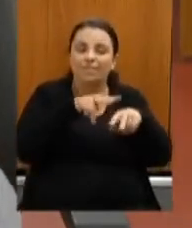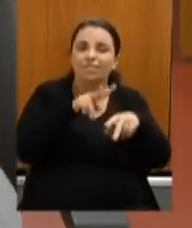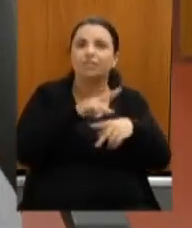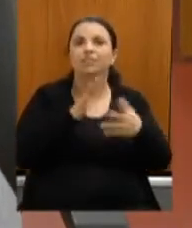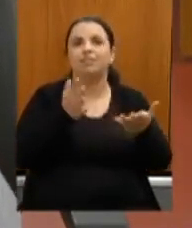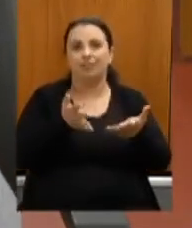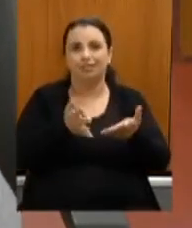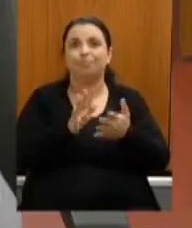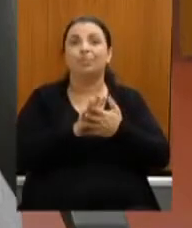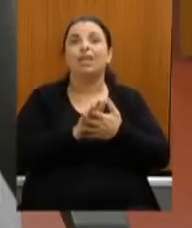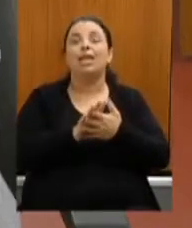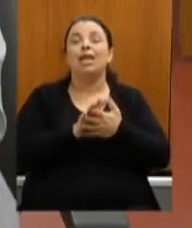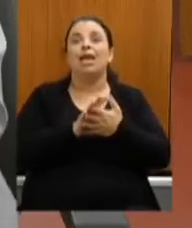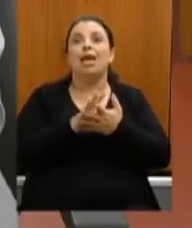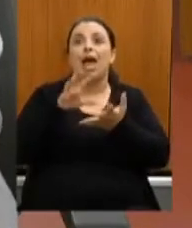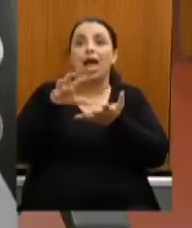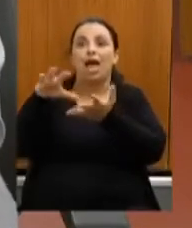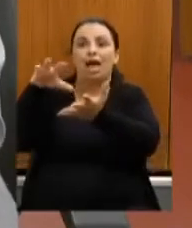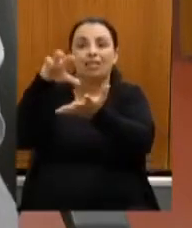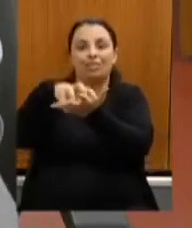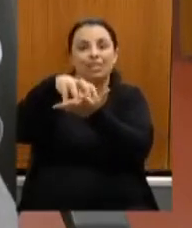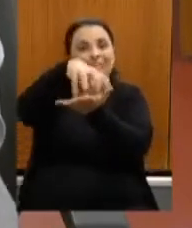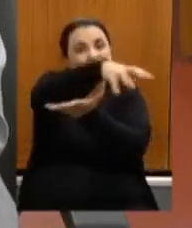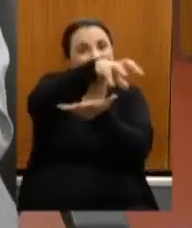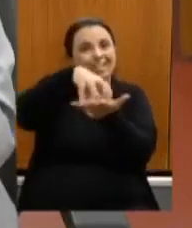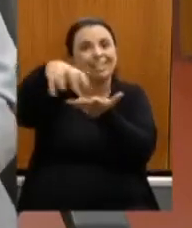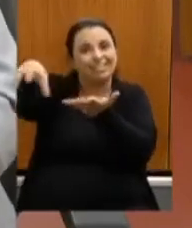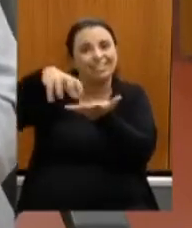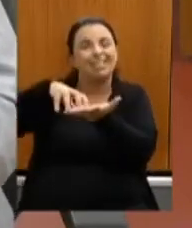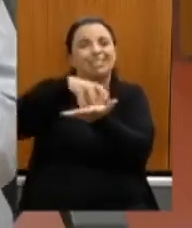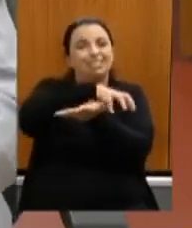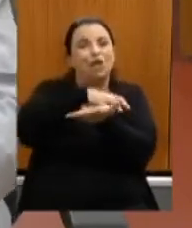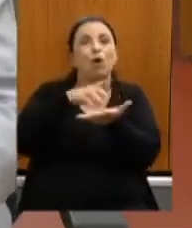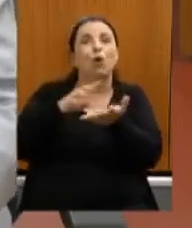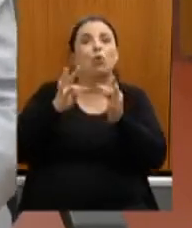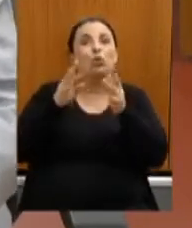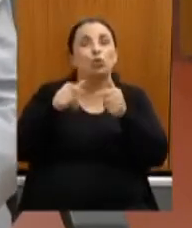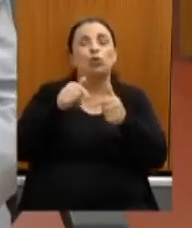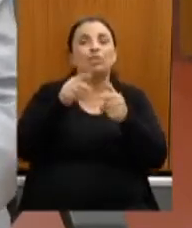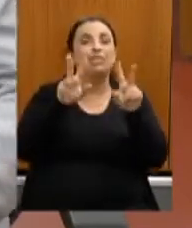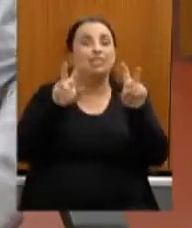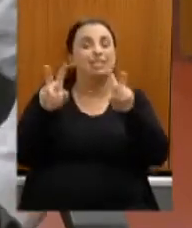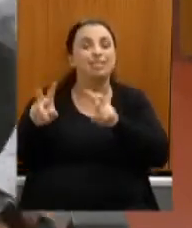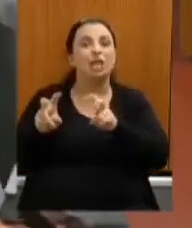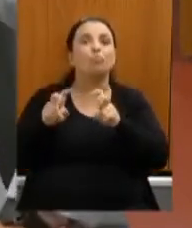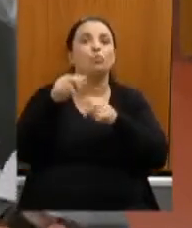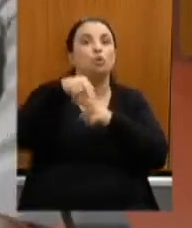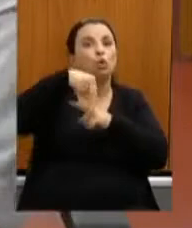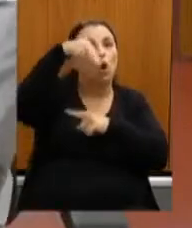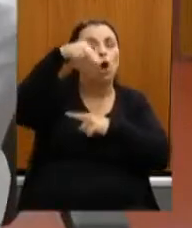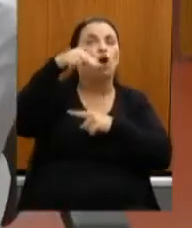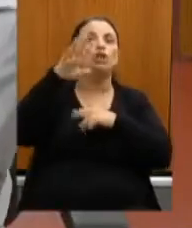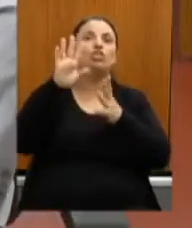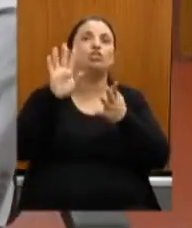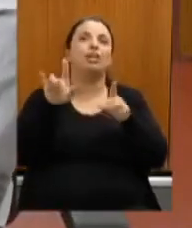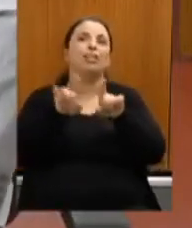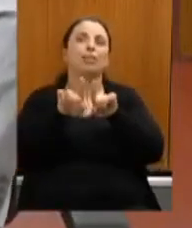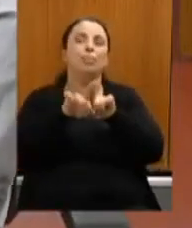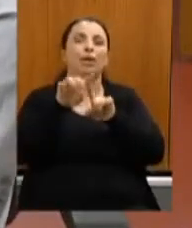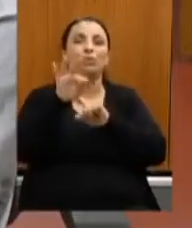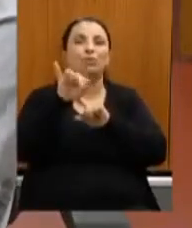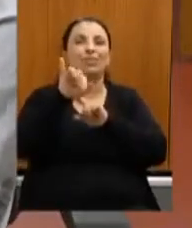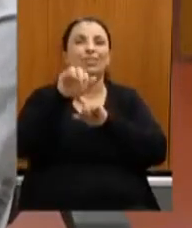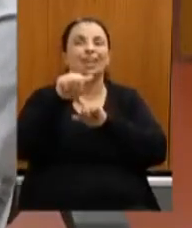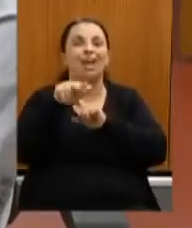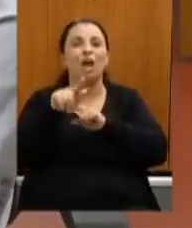todas essas questões do norte não só do norte mas também do triângulo de todas as regiões de Minas Gerais